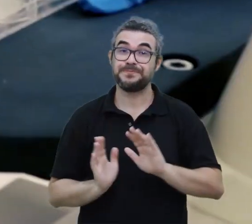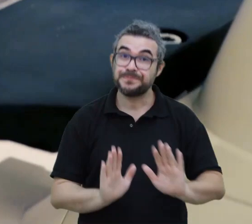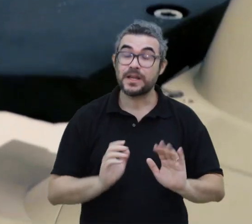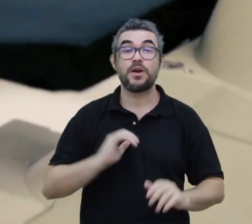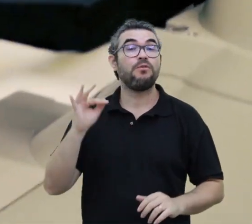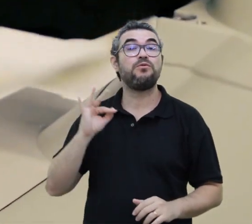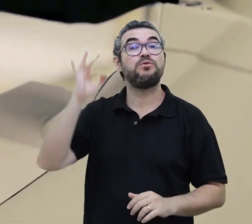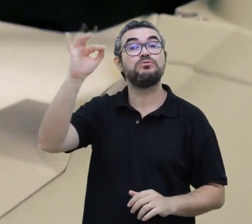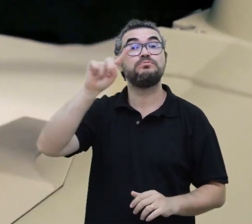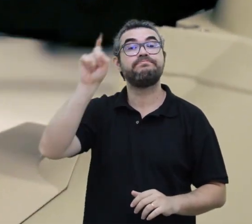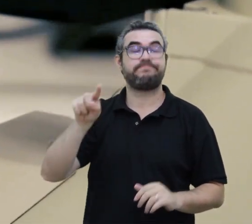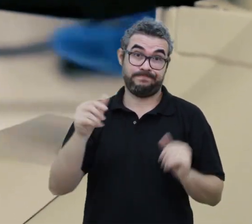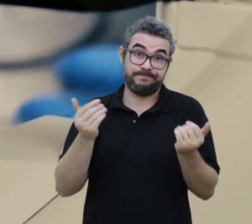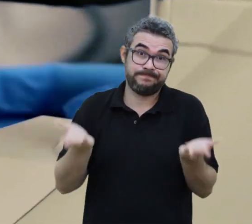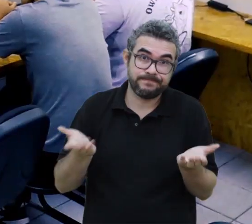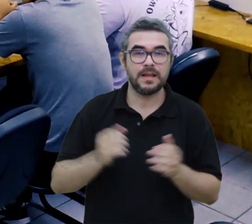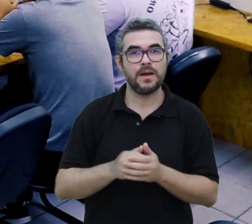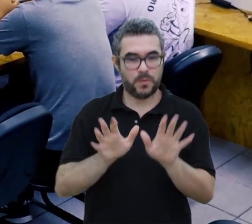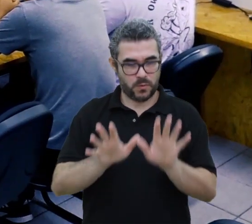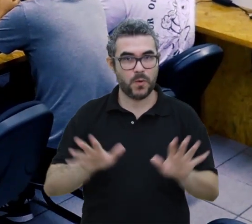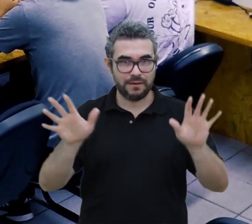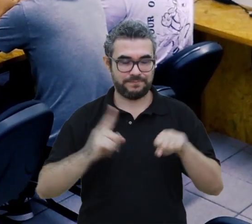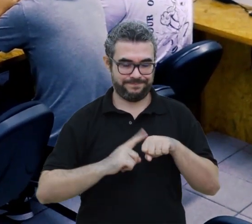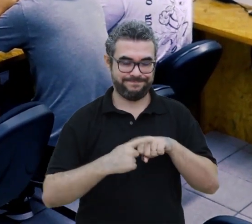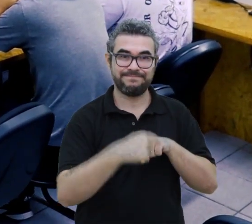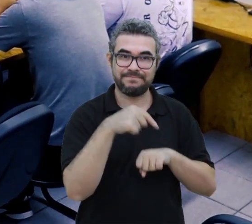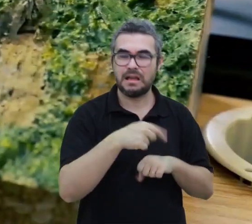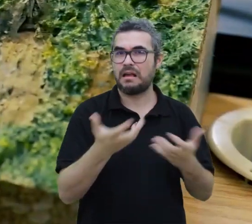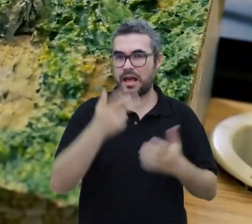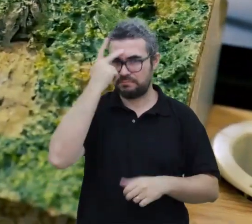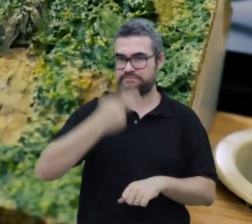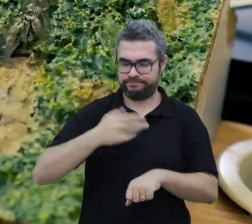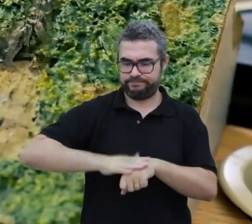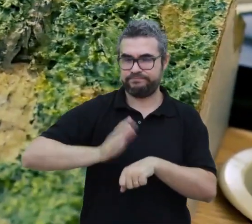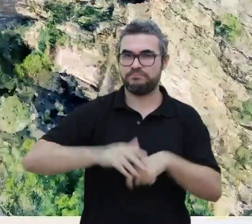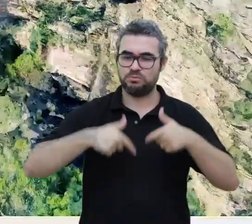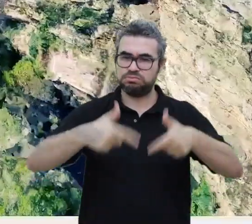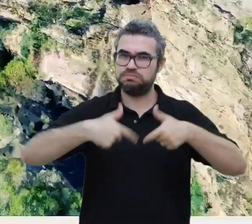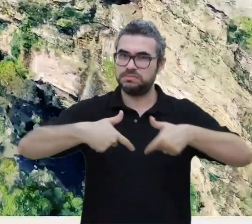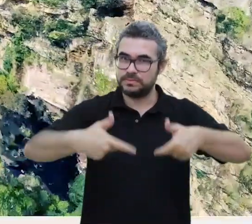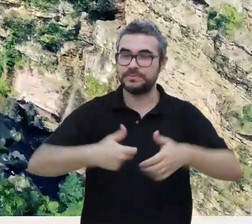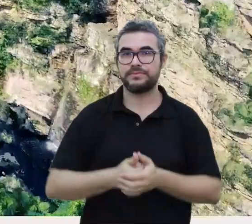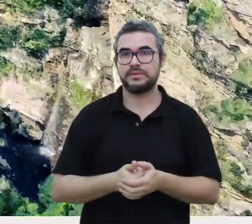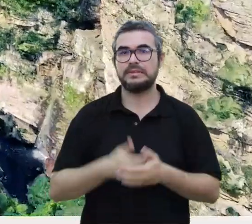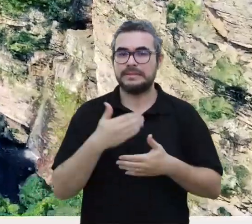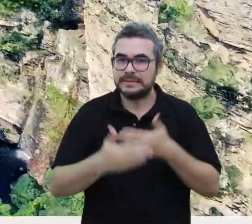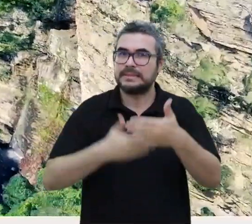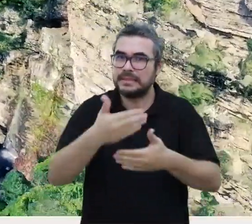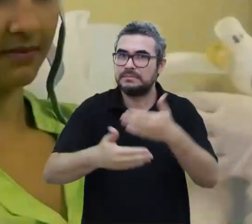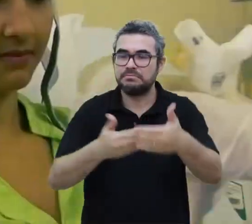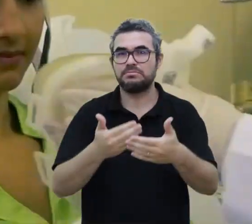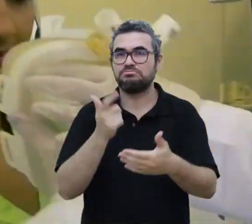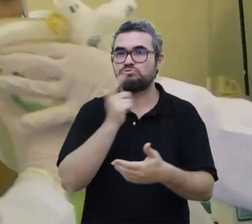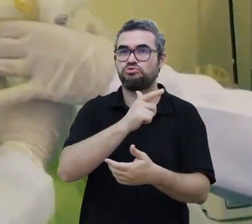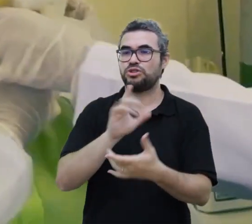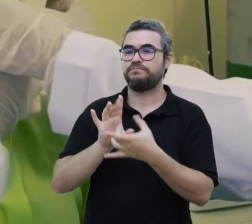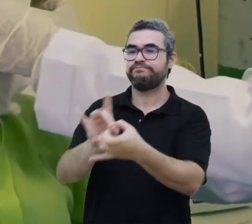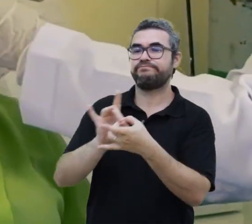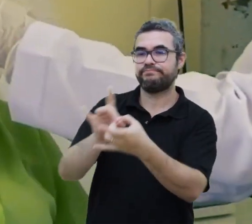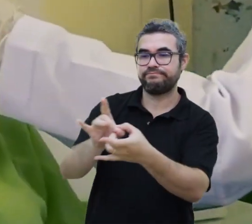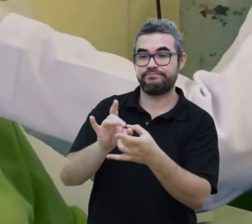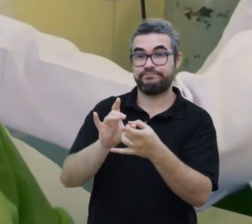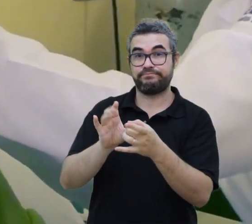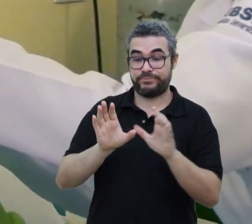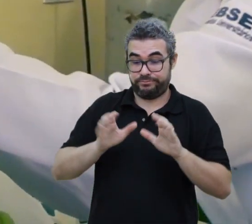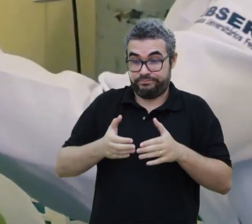E para o futuro, a UFC Inova quer se tornar cada vez mais autônoma, propulsora e autossustentável. E cada